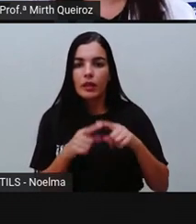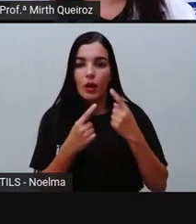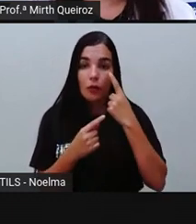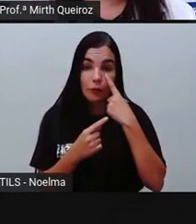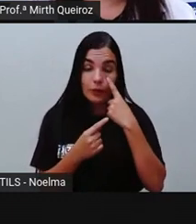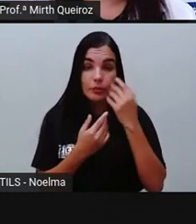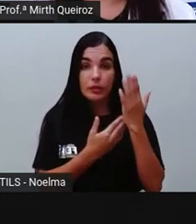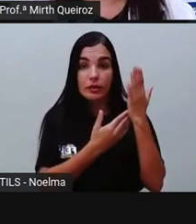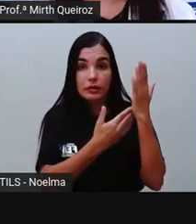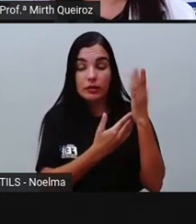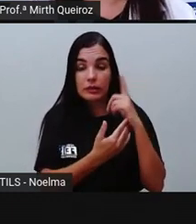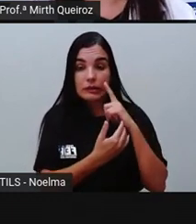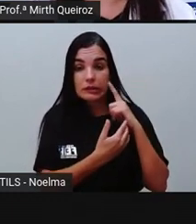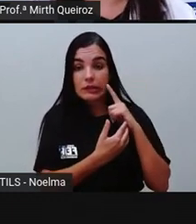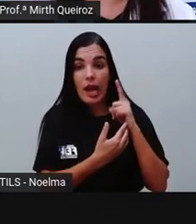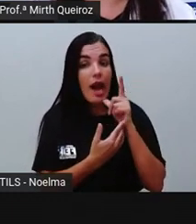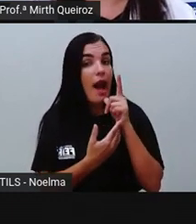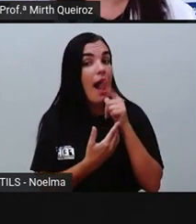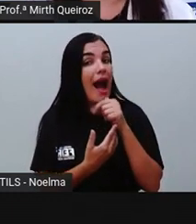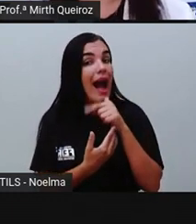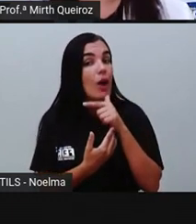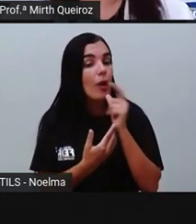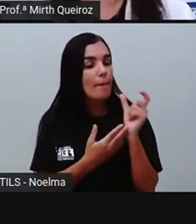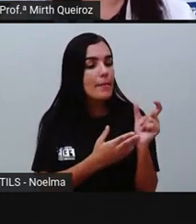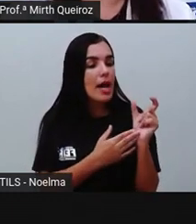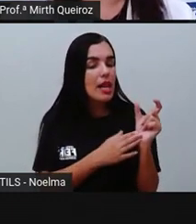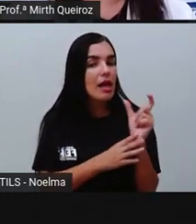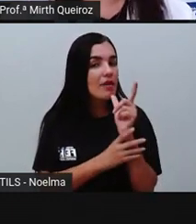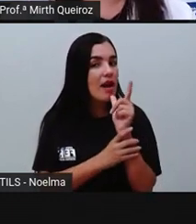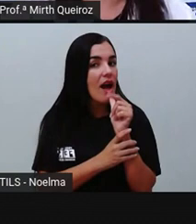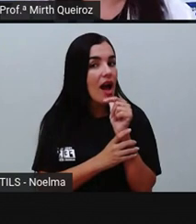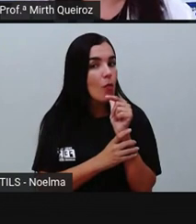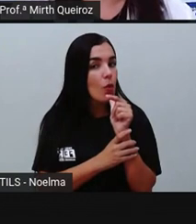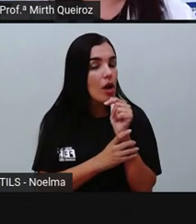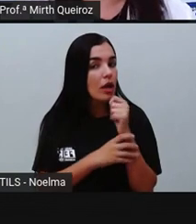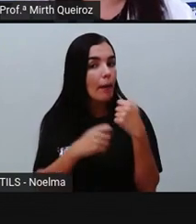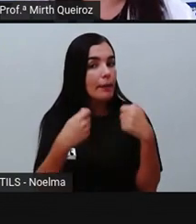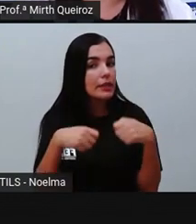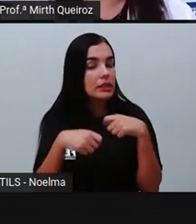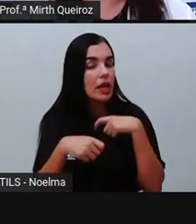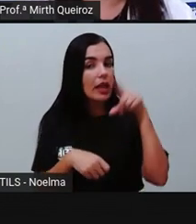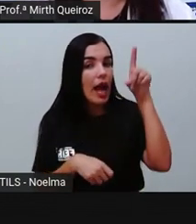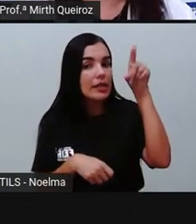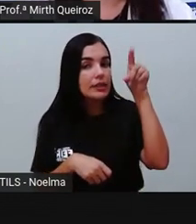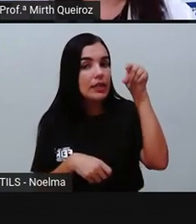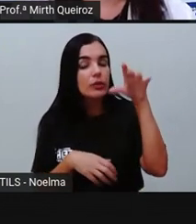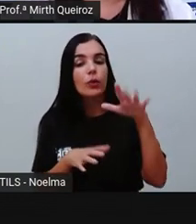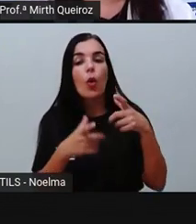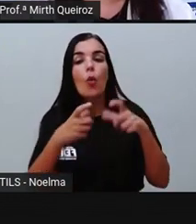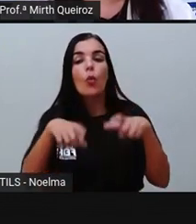e um deles caiu na água. Olha só. Água. Tem acento?